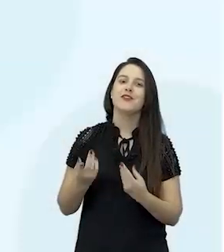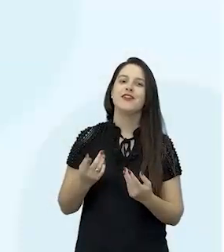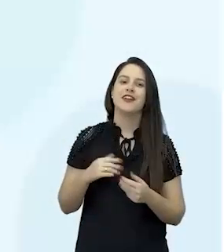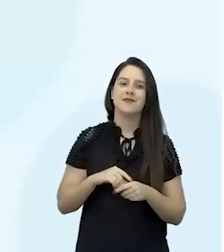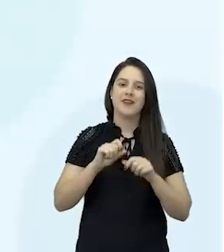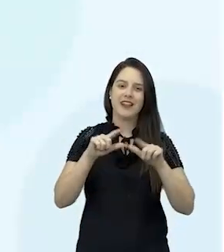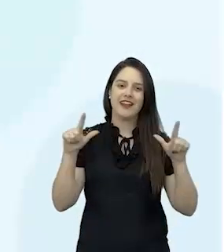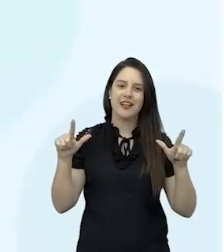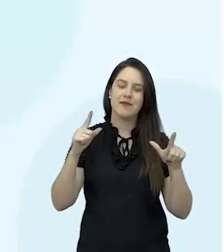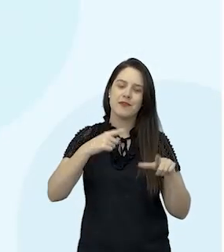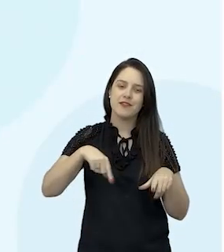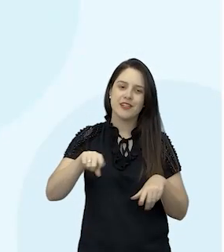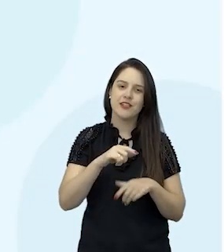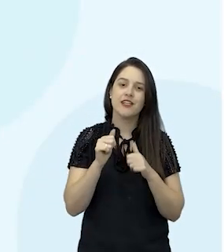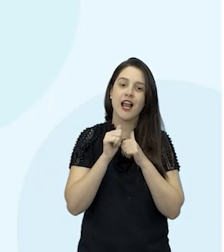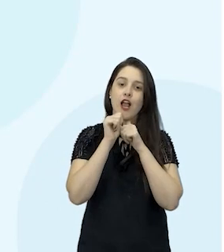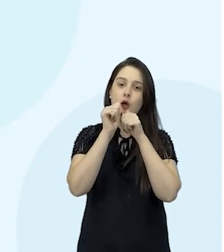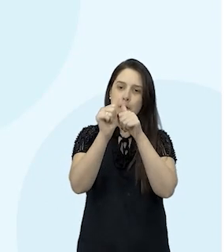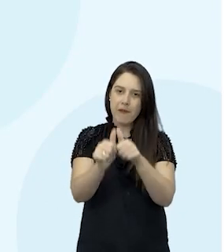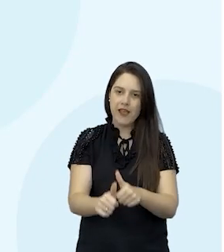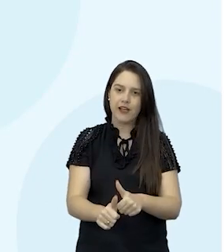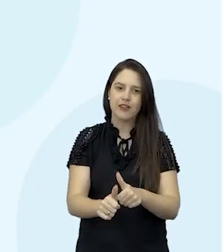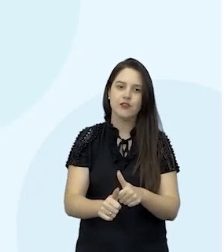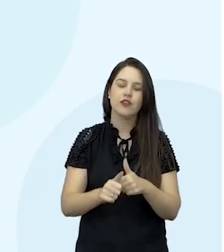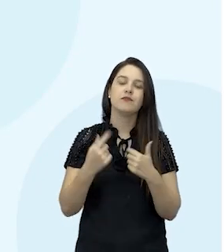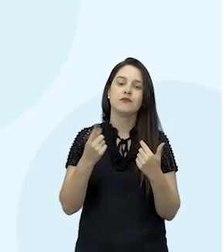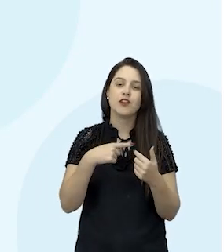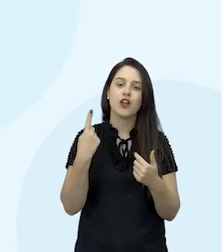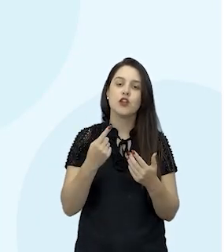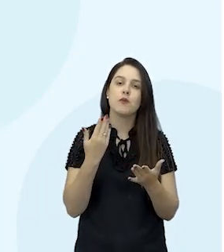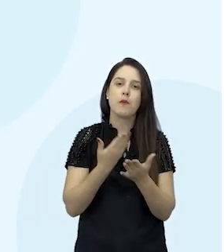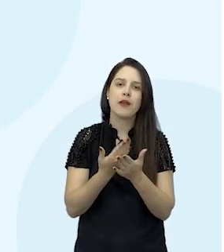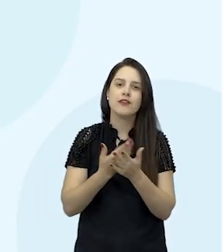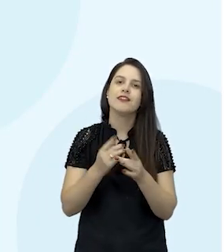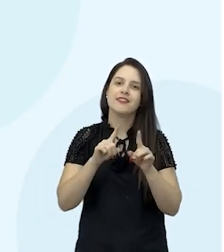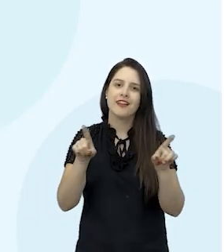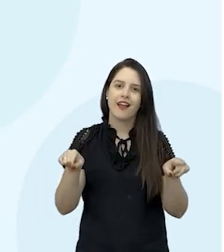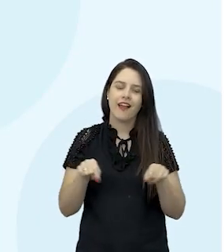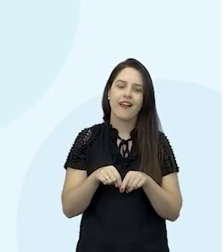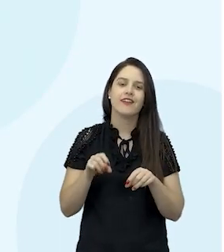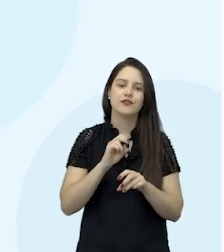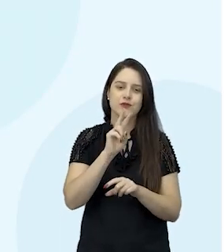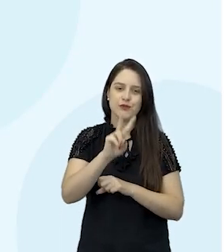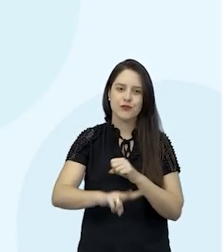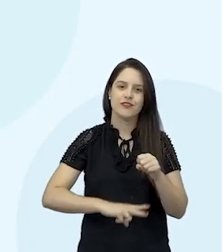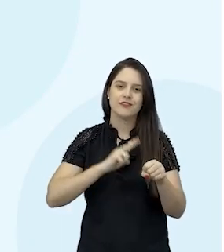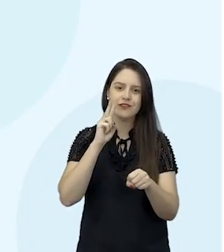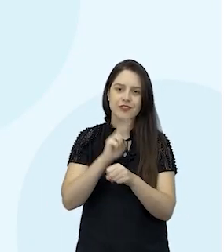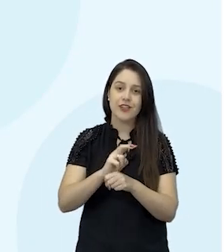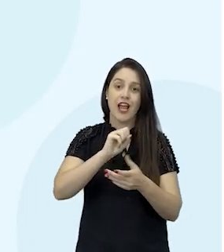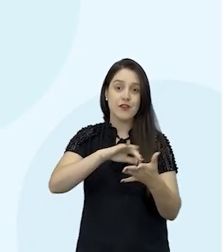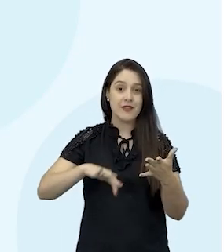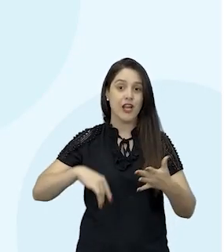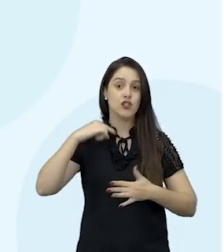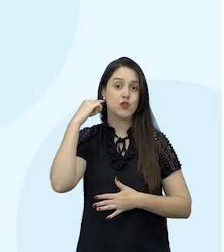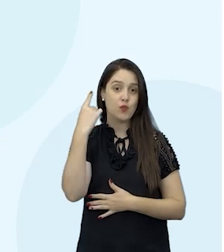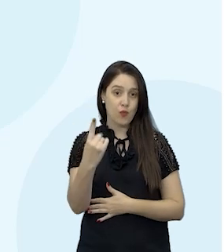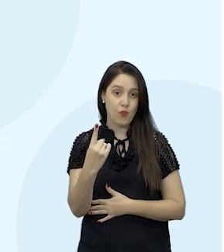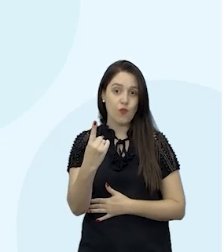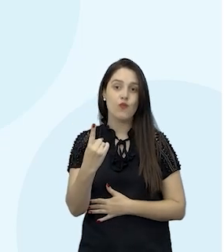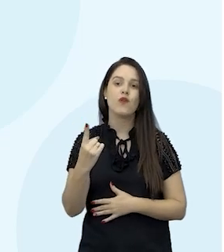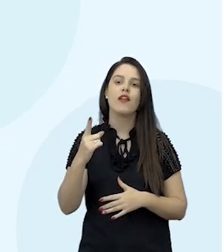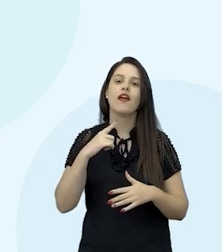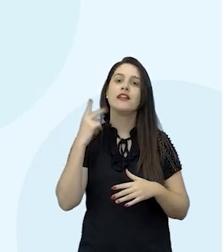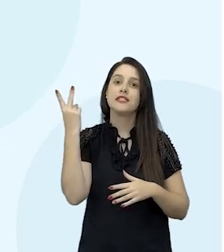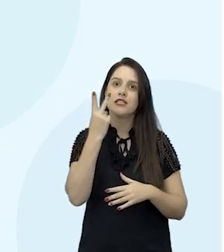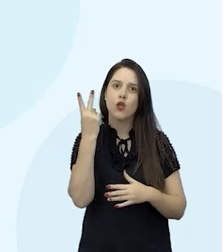vocês, olha, sempre acompanhando o nome da nossa aula, Construção Sustentável, é a atividade 1, nós estamos na